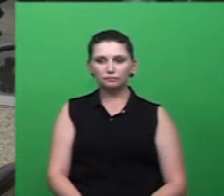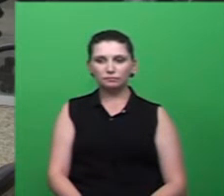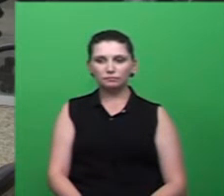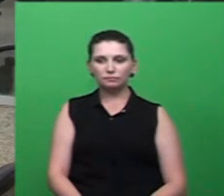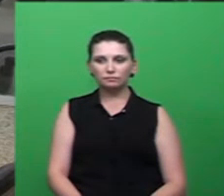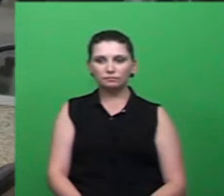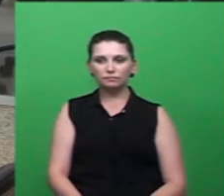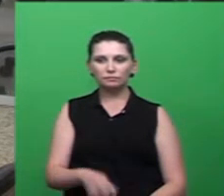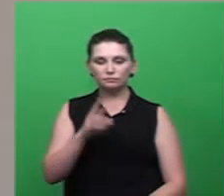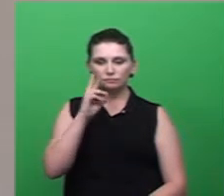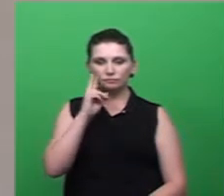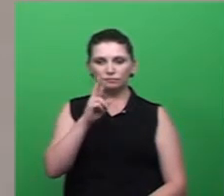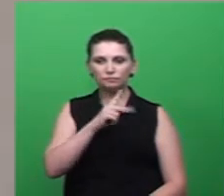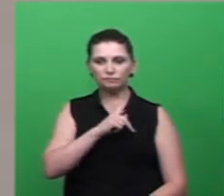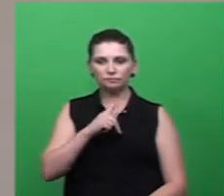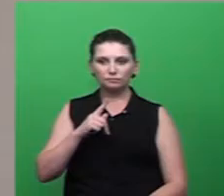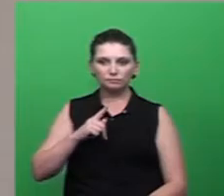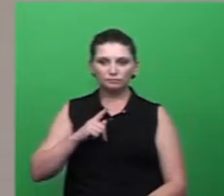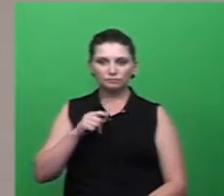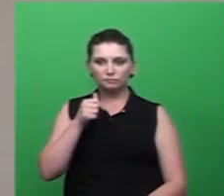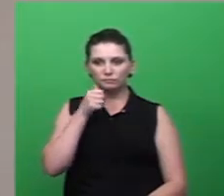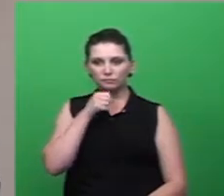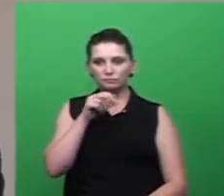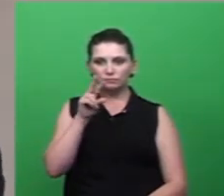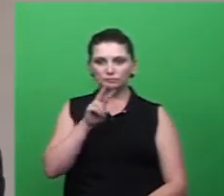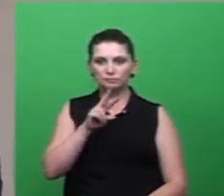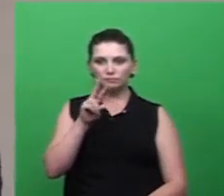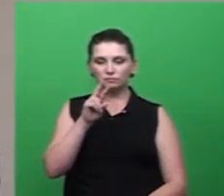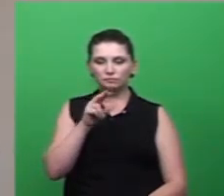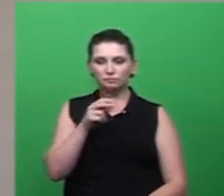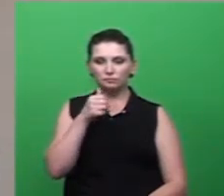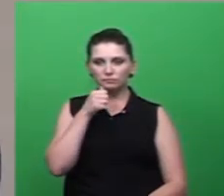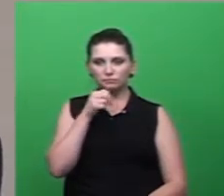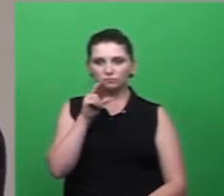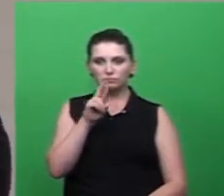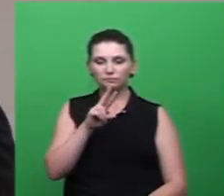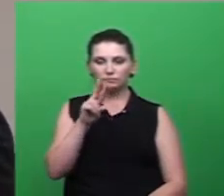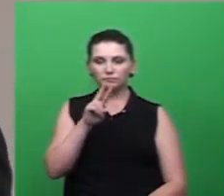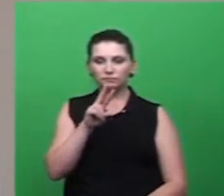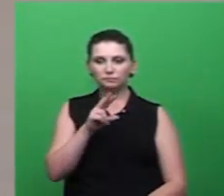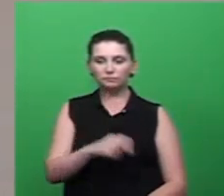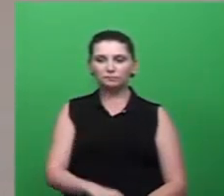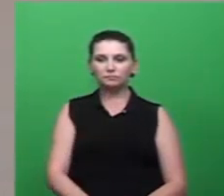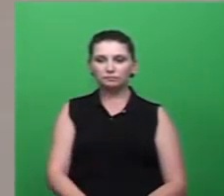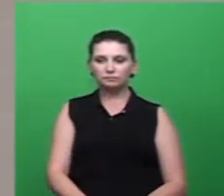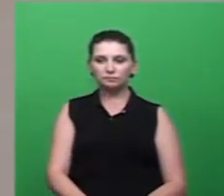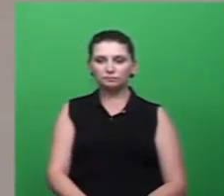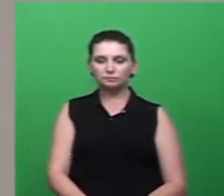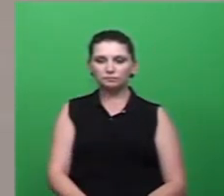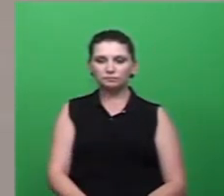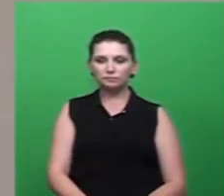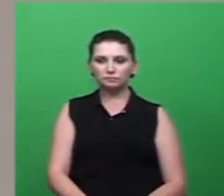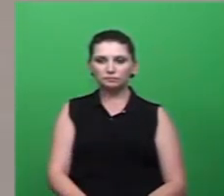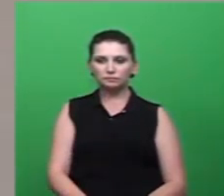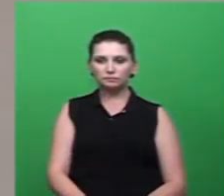Senhor Presidente, nobres vereadores, vereadoras, só para